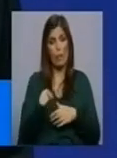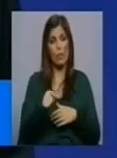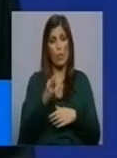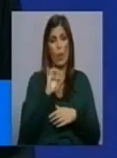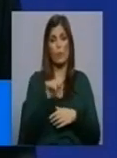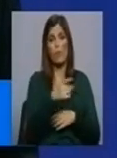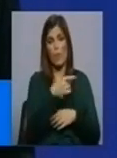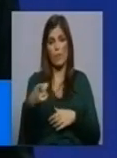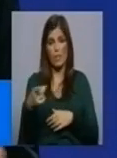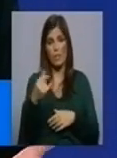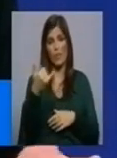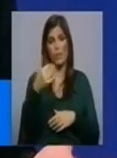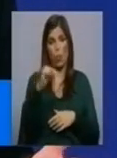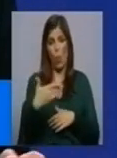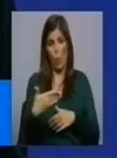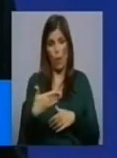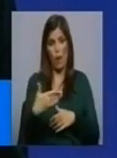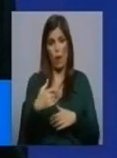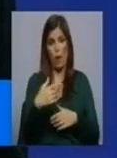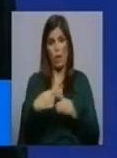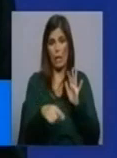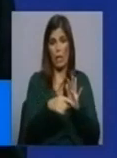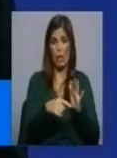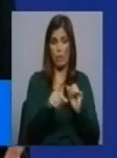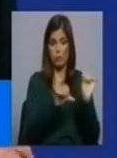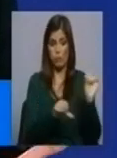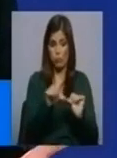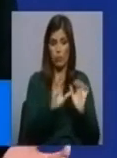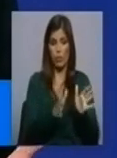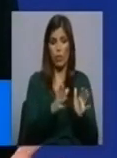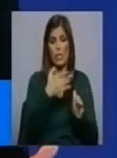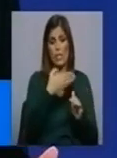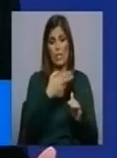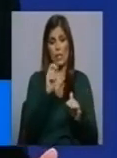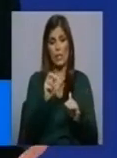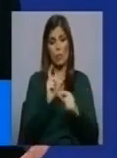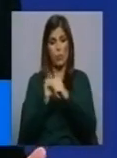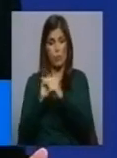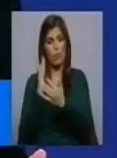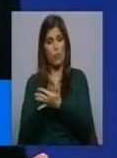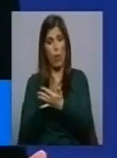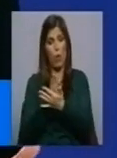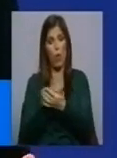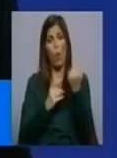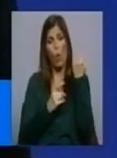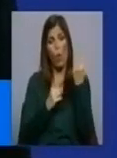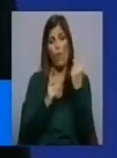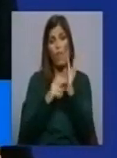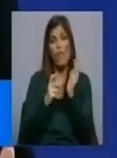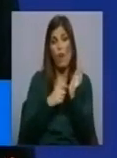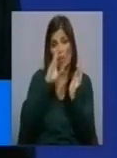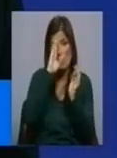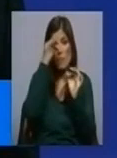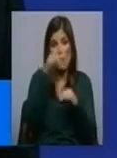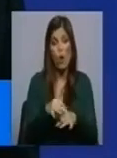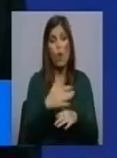.921 tiveram resultado laboratorial e só temos 73 positivos em uma investigação. Ou seja, apenas